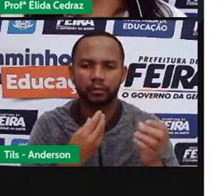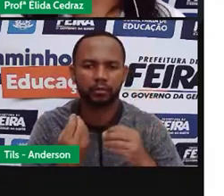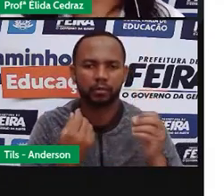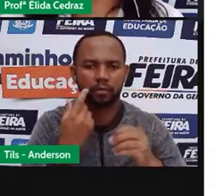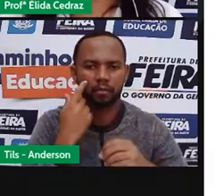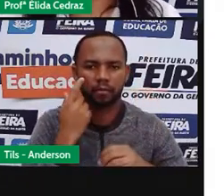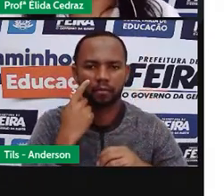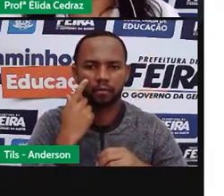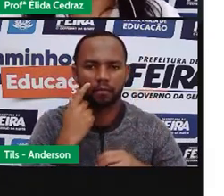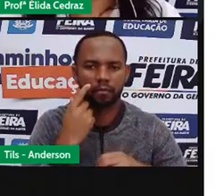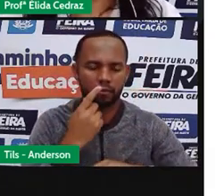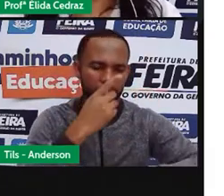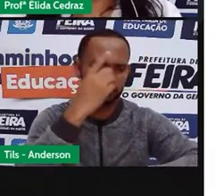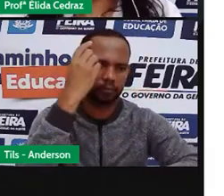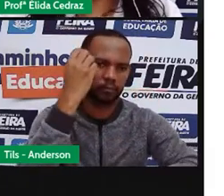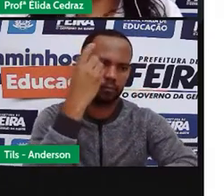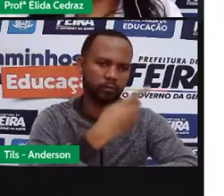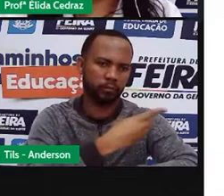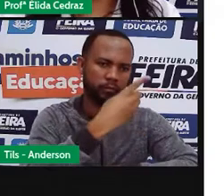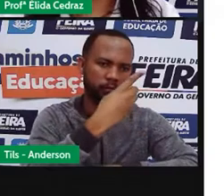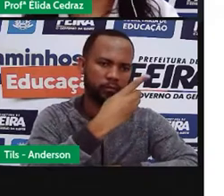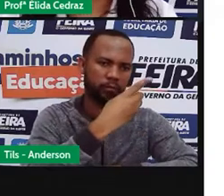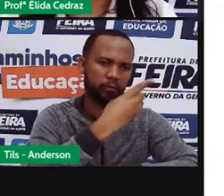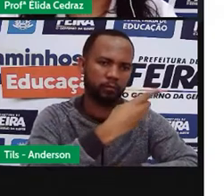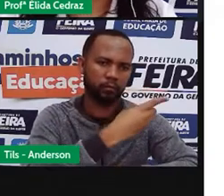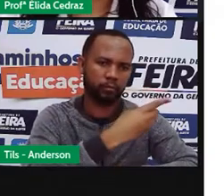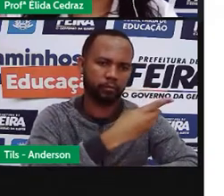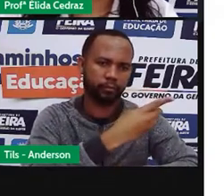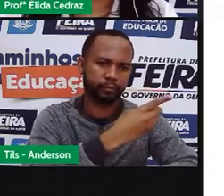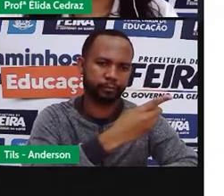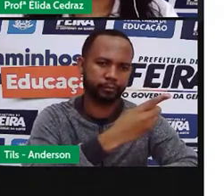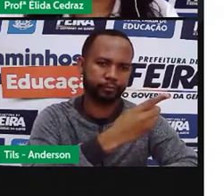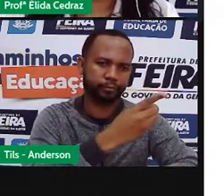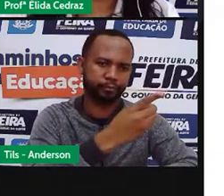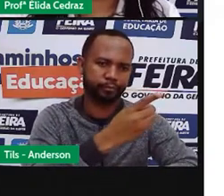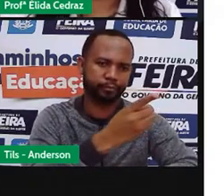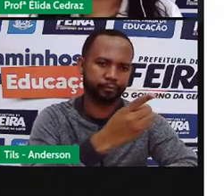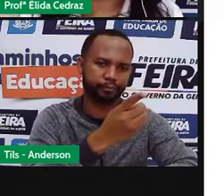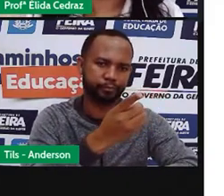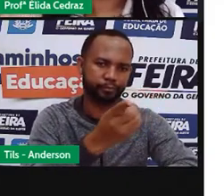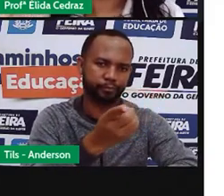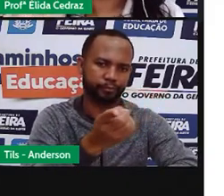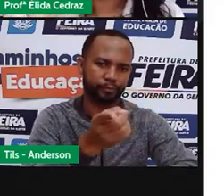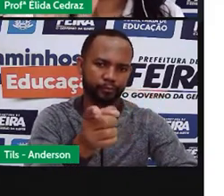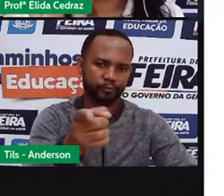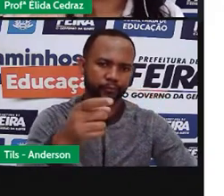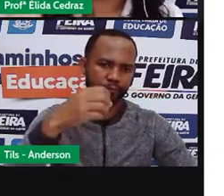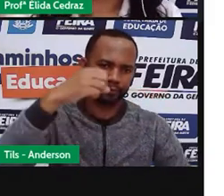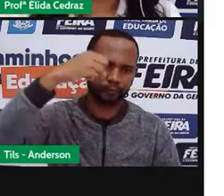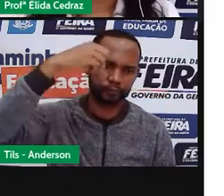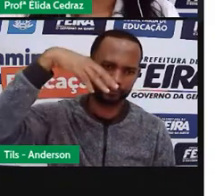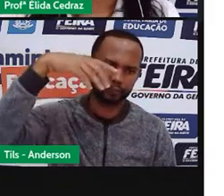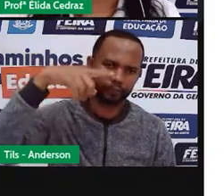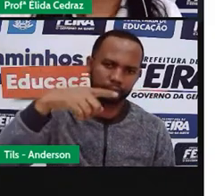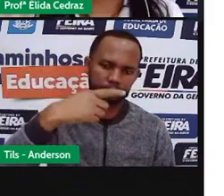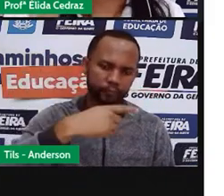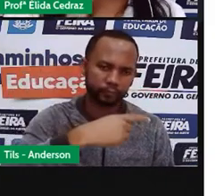colocava um ponteiro e, conforme a luz do sol